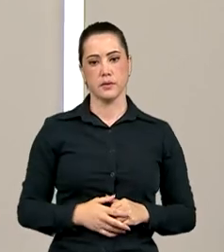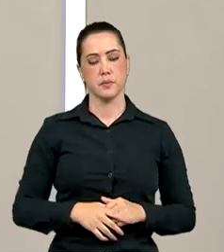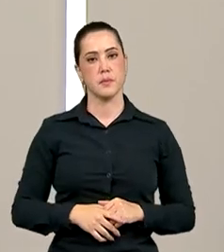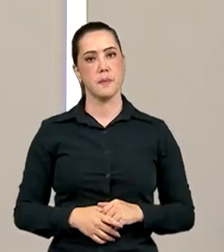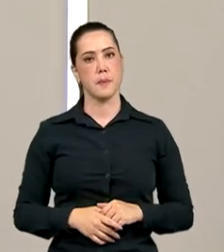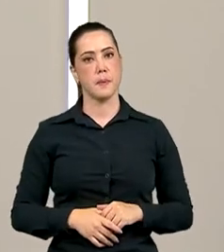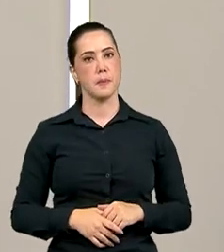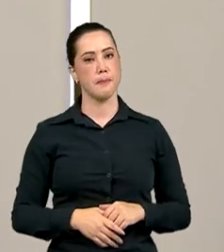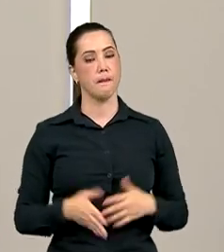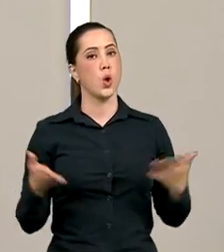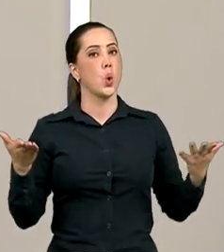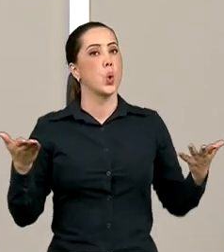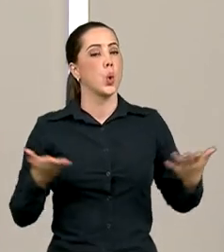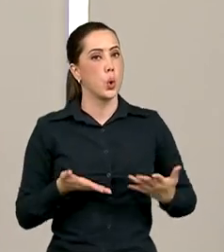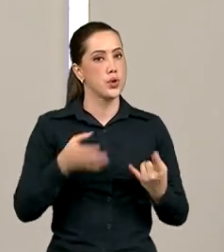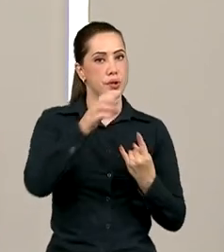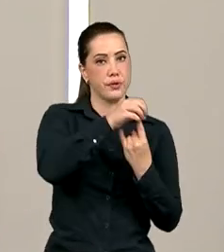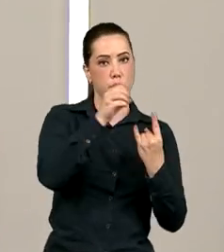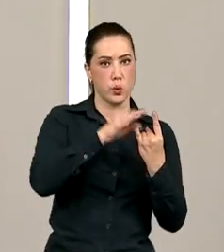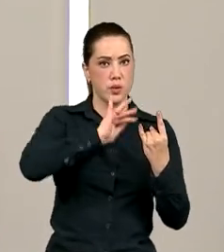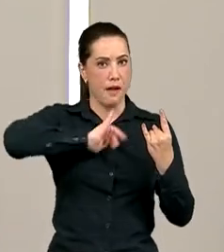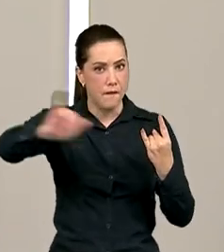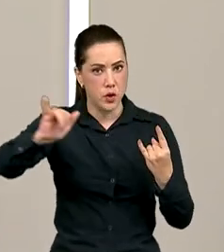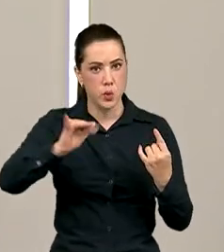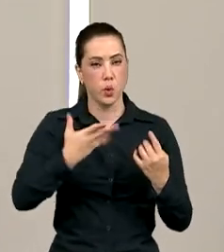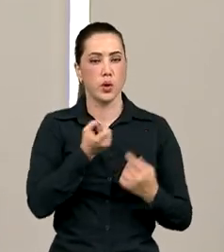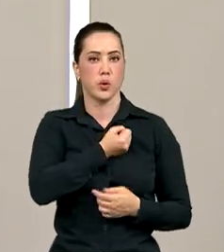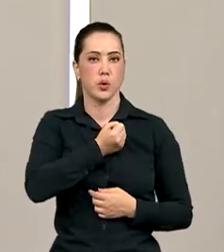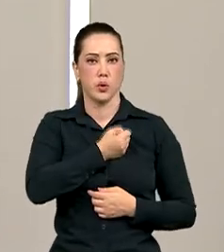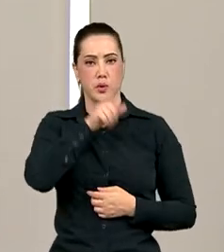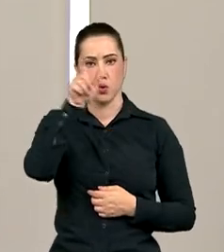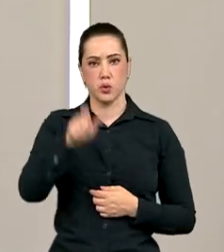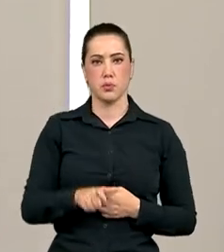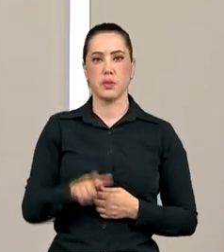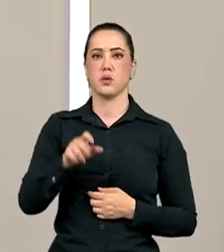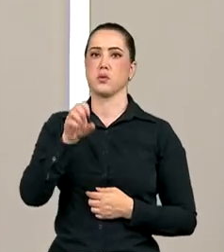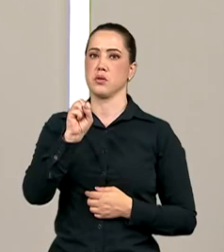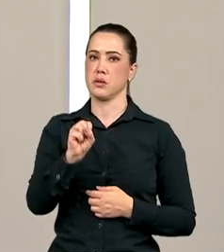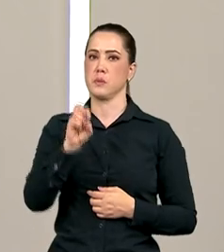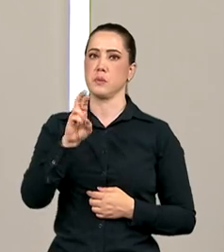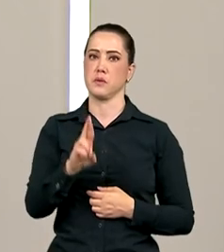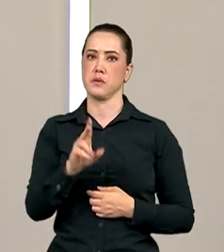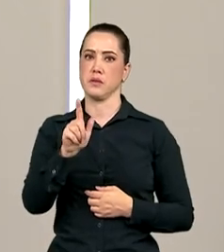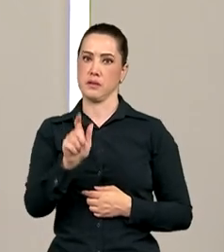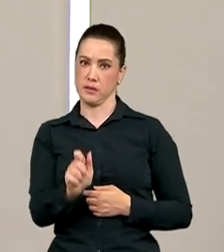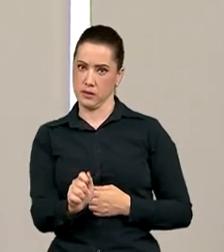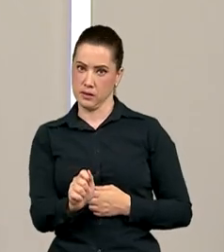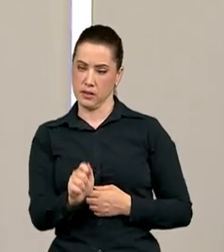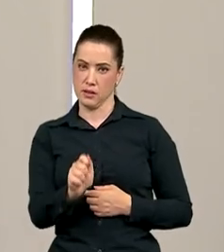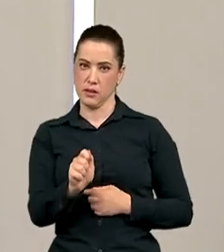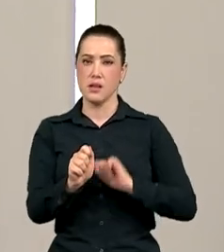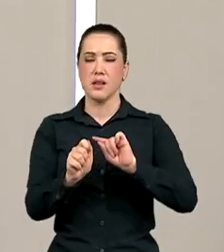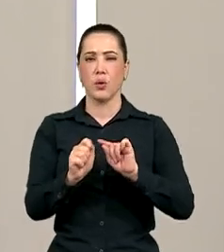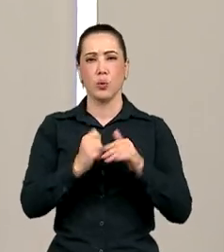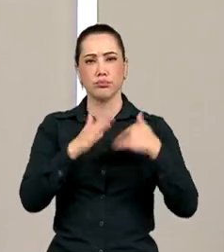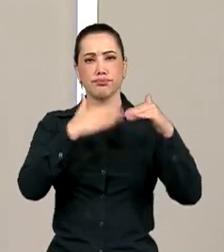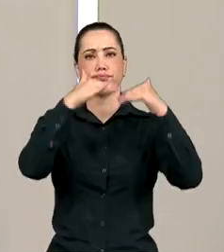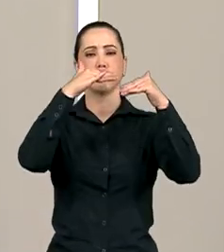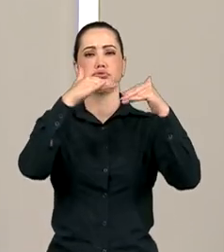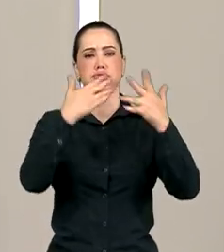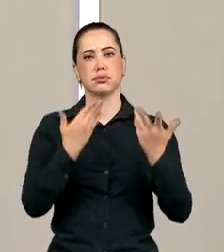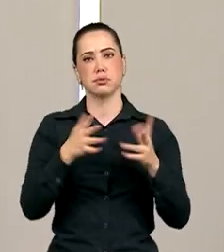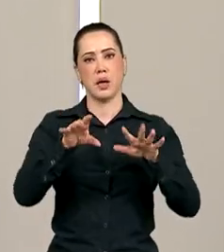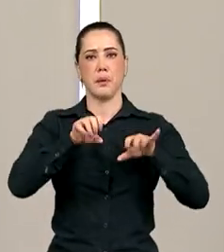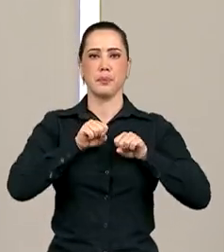O boletim divulgado hoje pela Fiocruz mostra que os casos de síndrome respiratória aguda grave continuam crescendo em